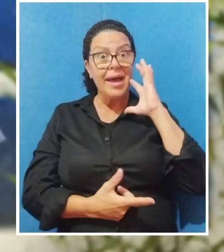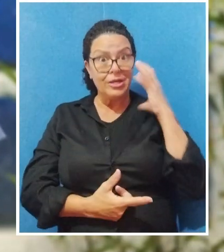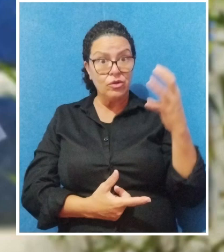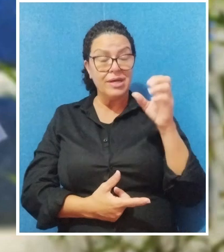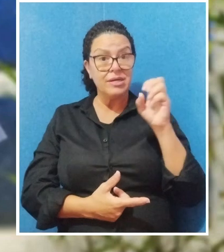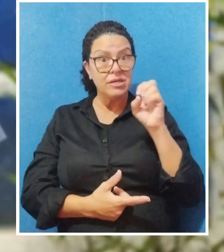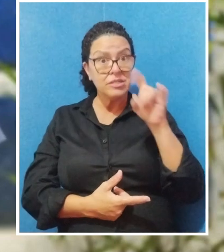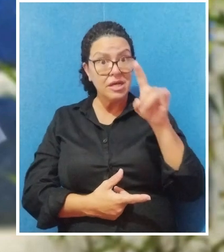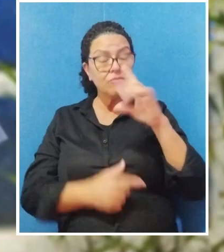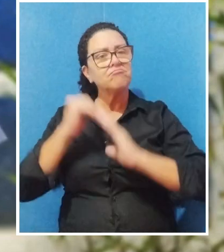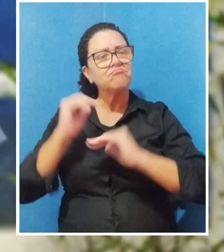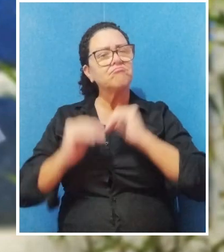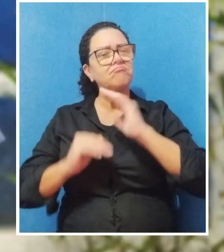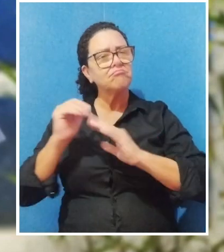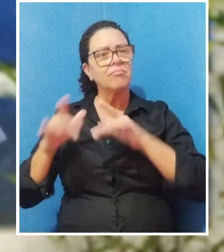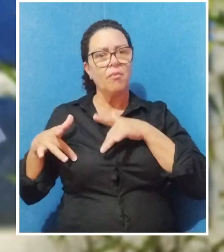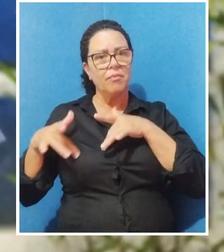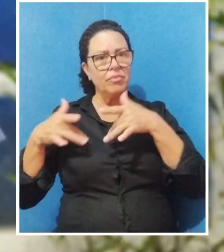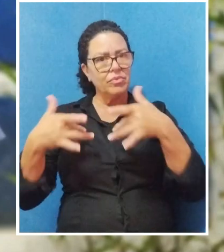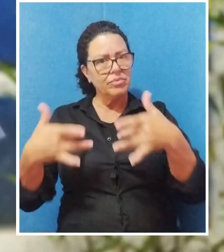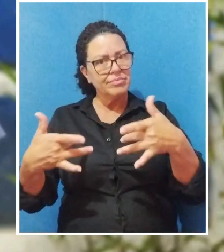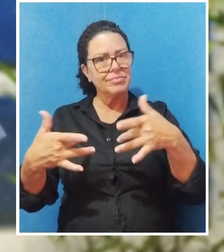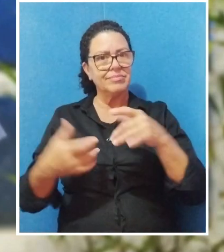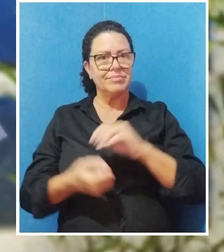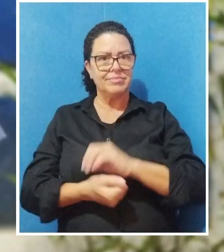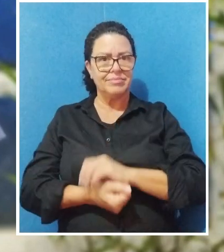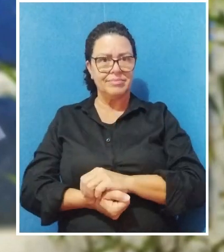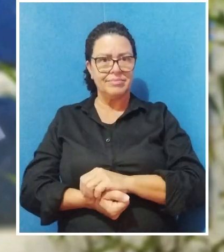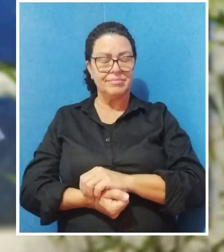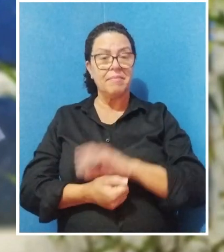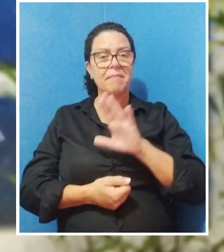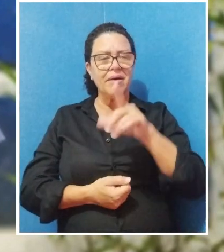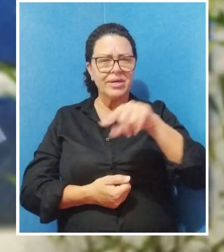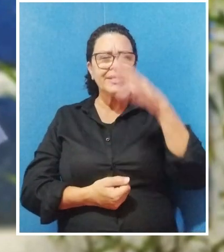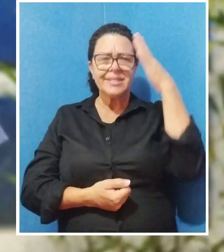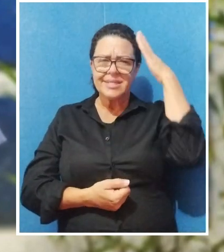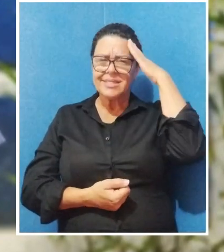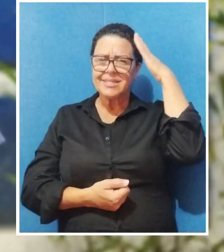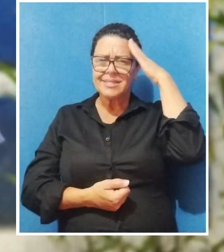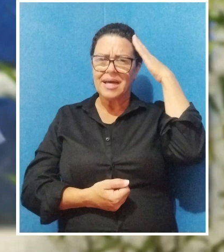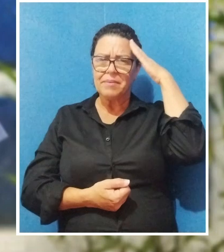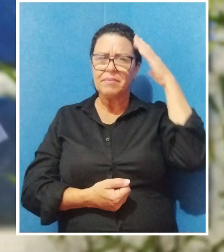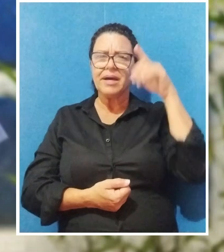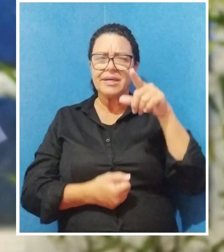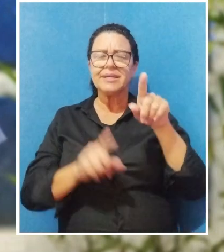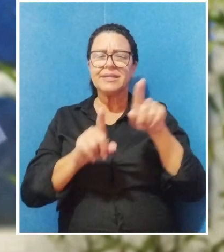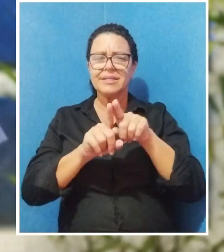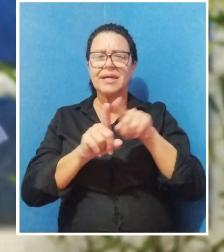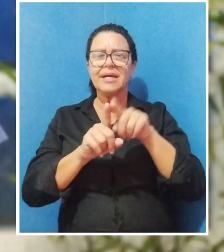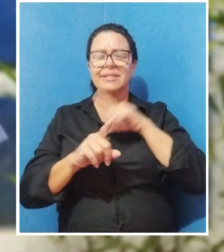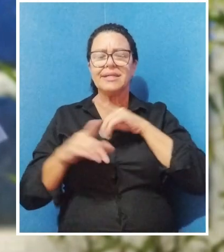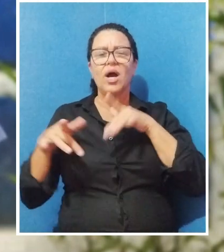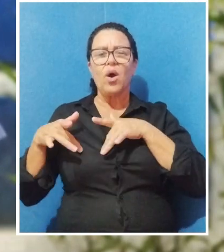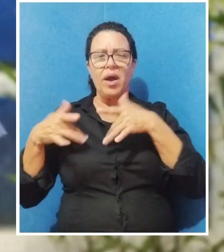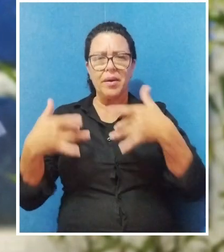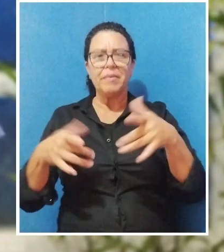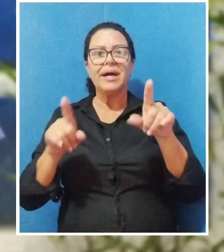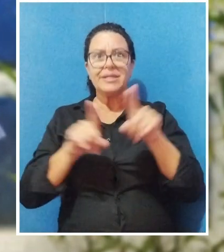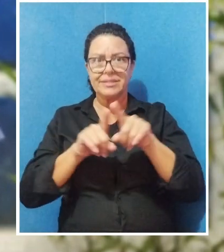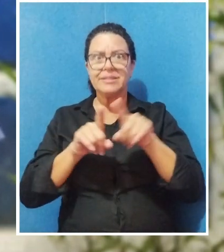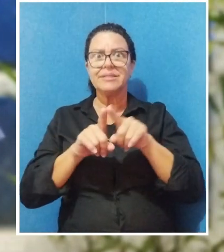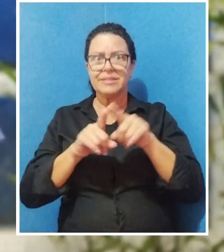resolvidos se apenas praticarmos a humildade. Mas você sabia que, além disso, a